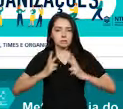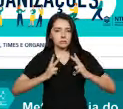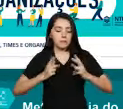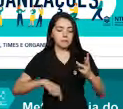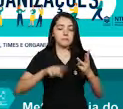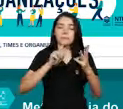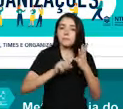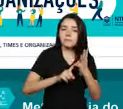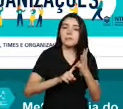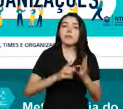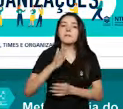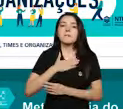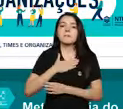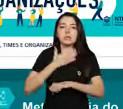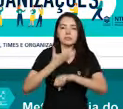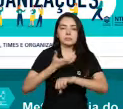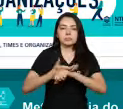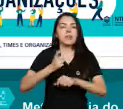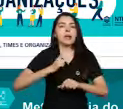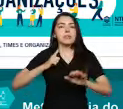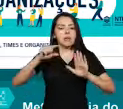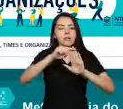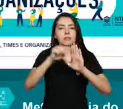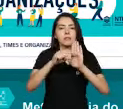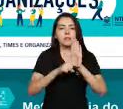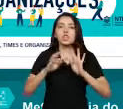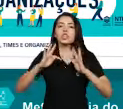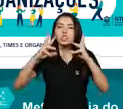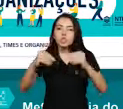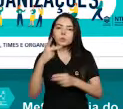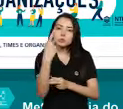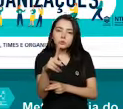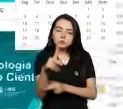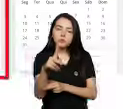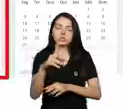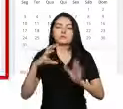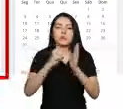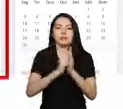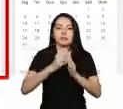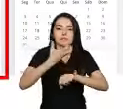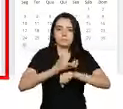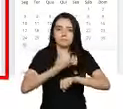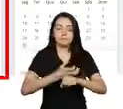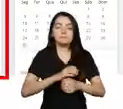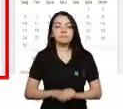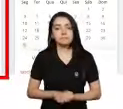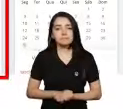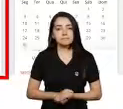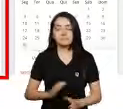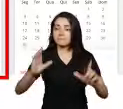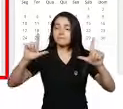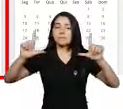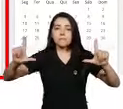Minhas Disciplinas, que lista todas as disciplinas em que você possui matrícula. O segundo é o bloco central,